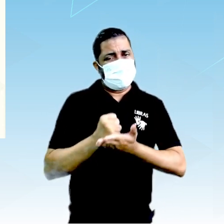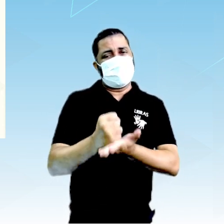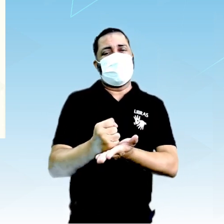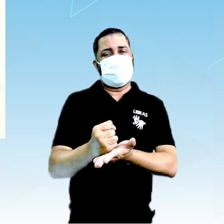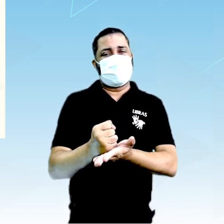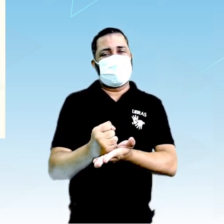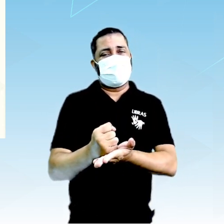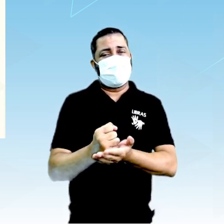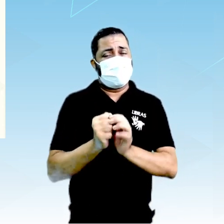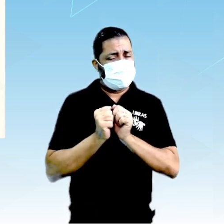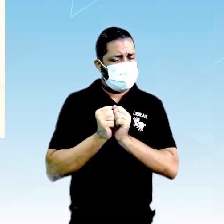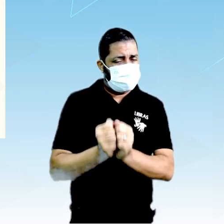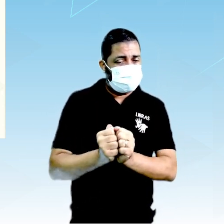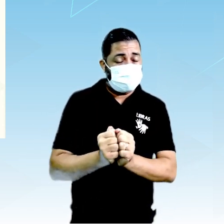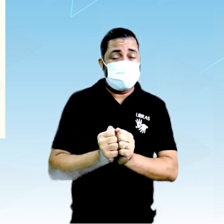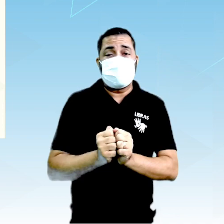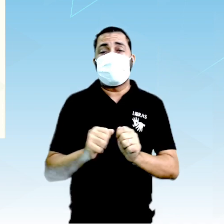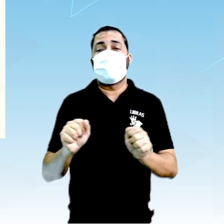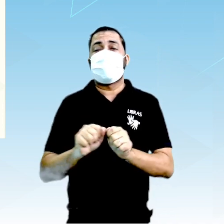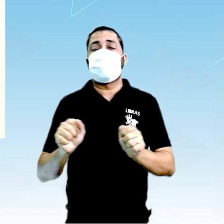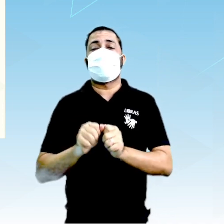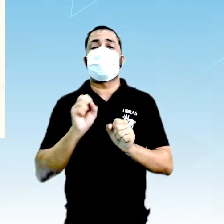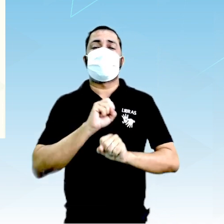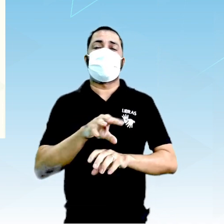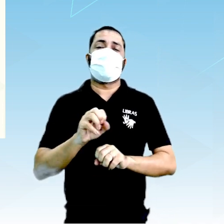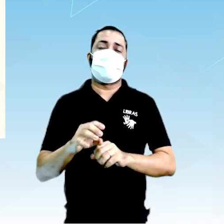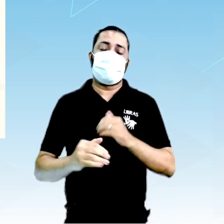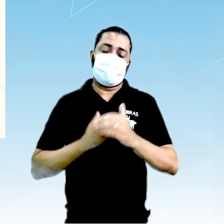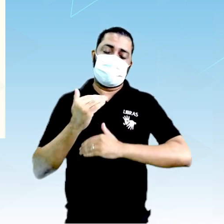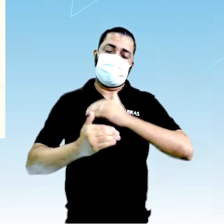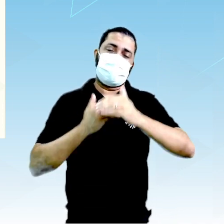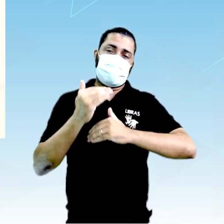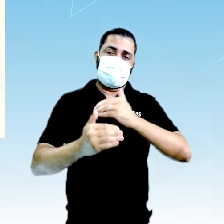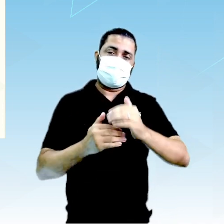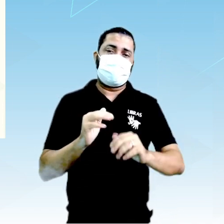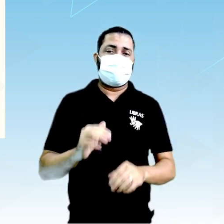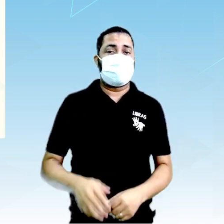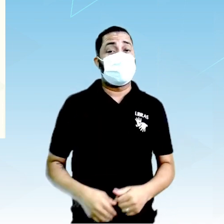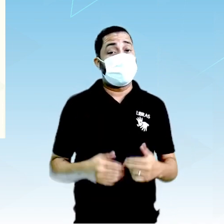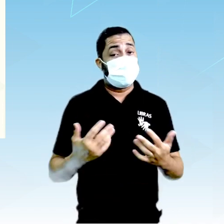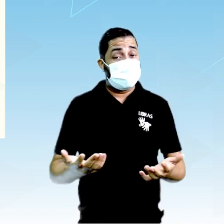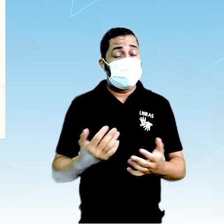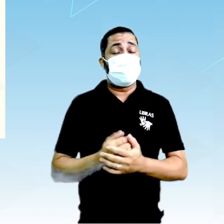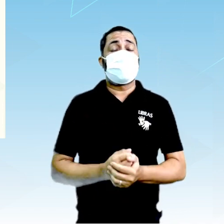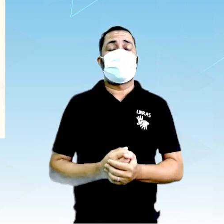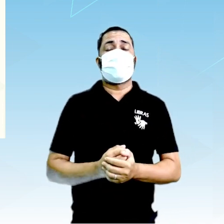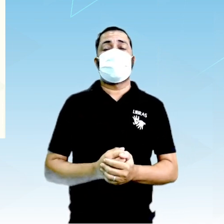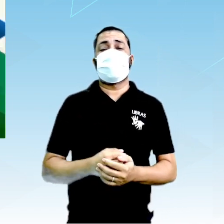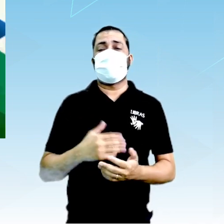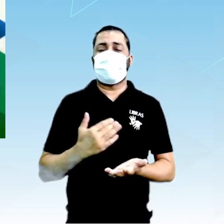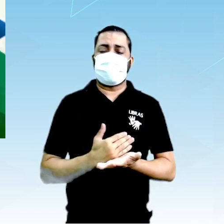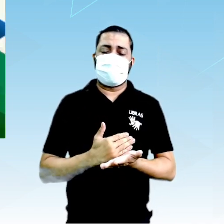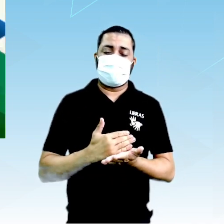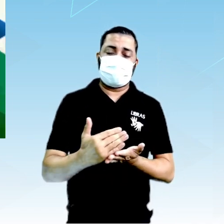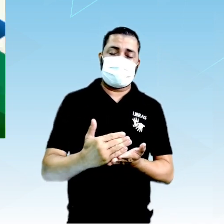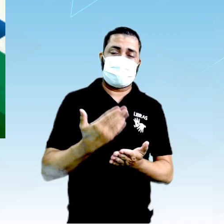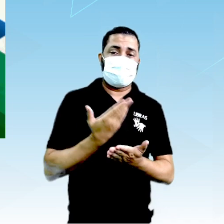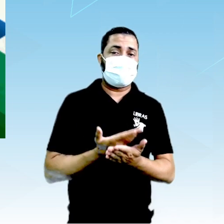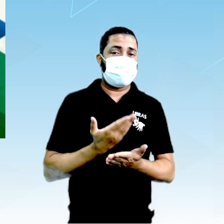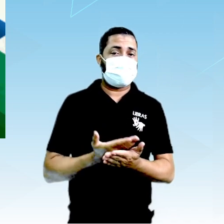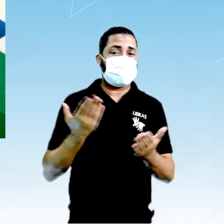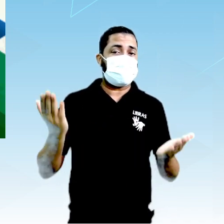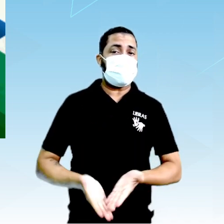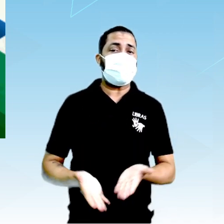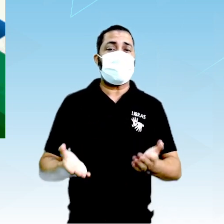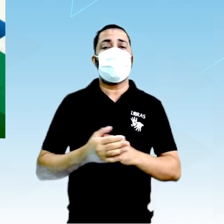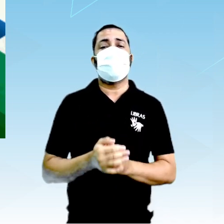certo? Estamos juntos para fazer aí uma educação cada vez melhor, tá bom? Então, dito isto, a gente vai iniciar a aula de